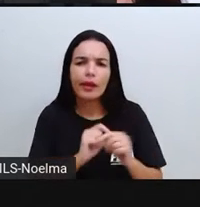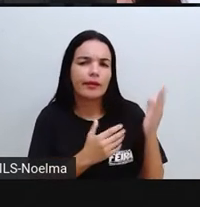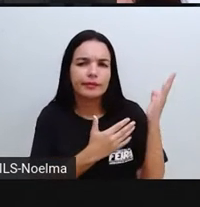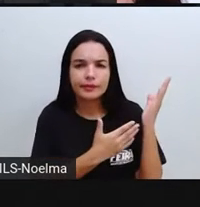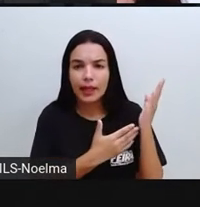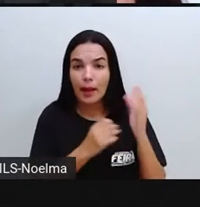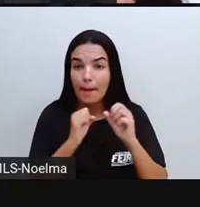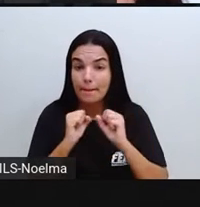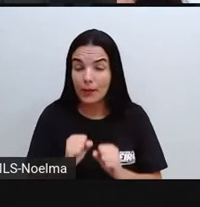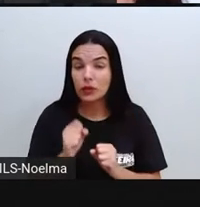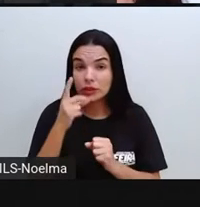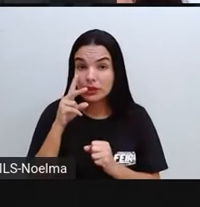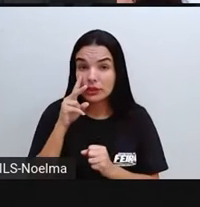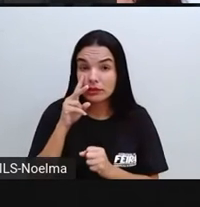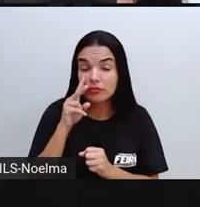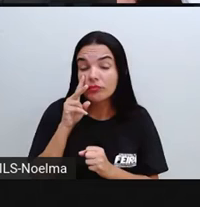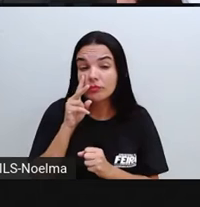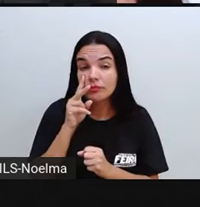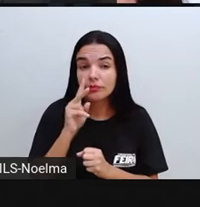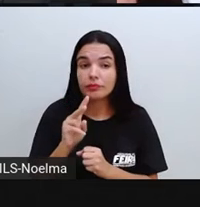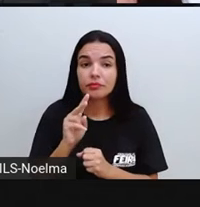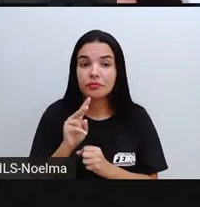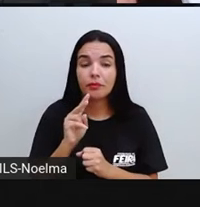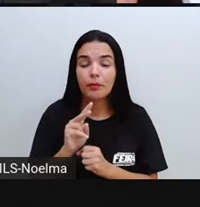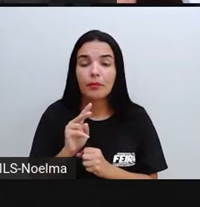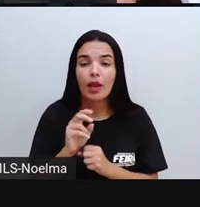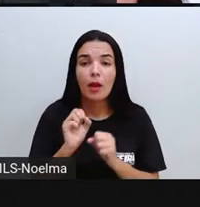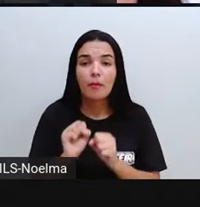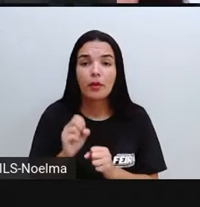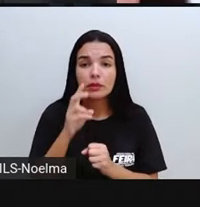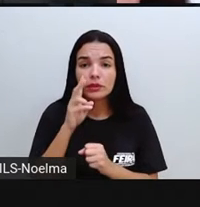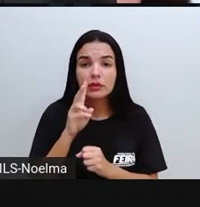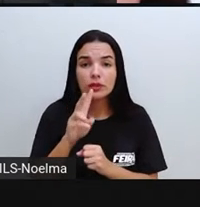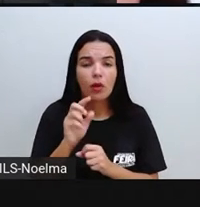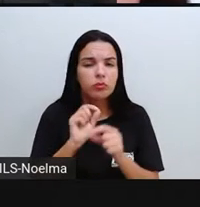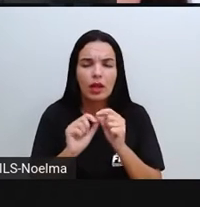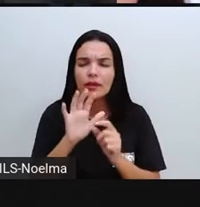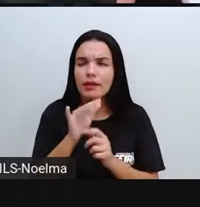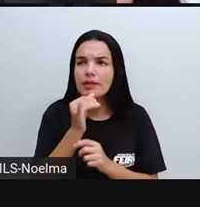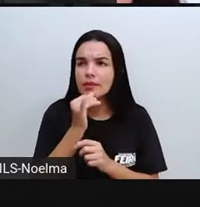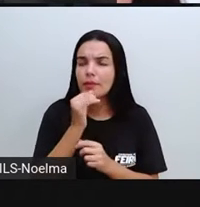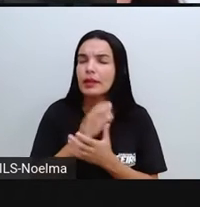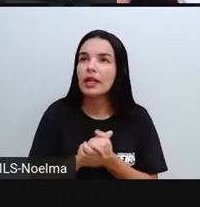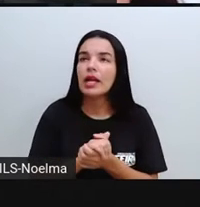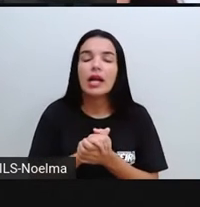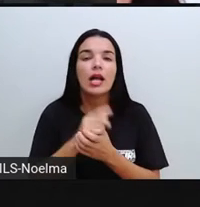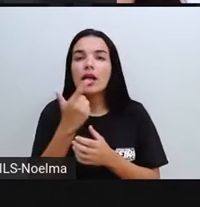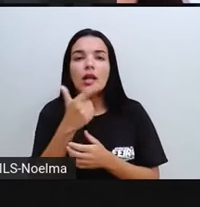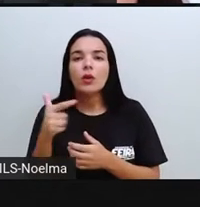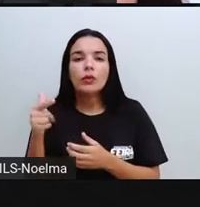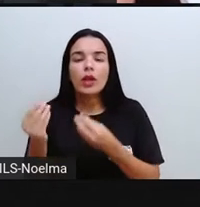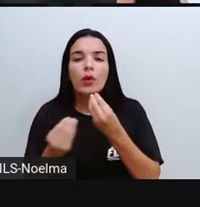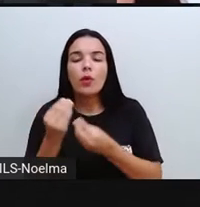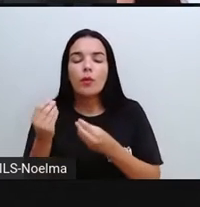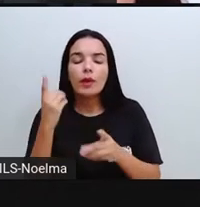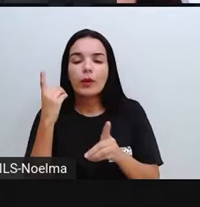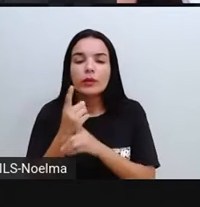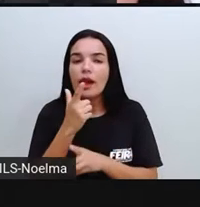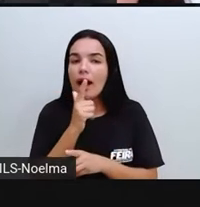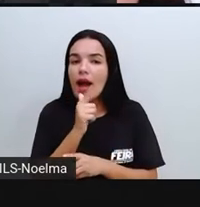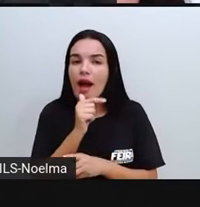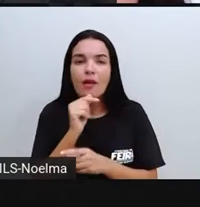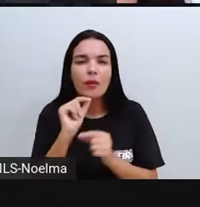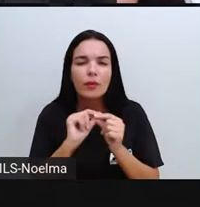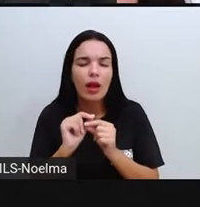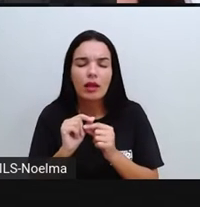de estados, né? No líquido, sólido e gasoso. Você não encontra uma árvore no estado líquido, no estado gasoso, a árvore,